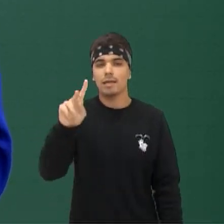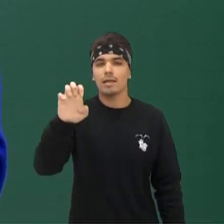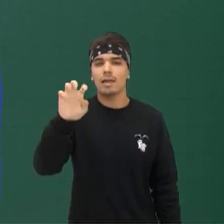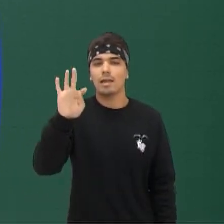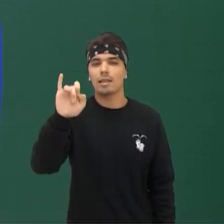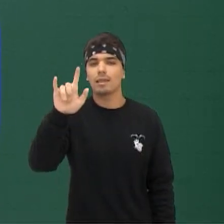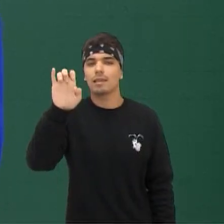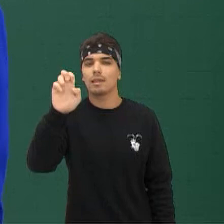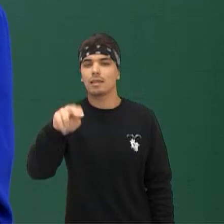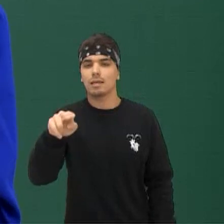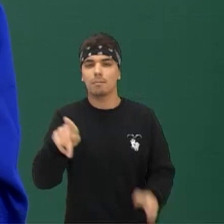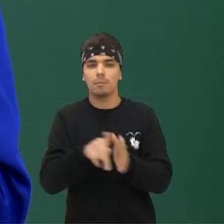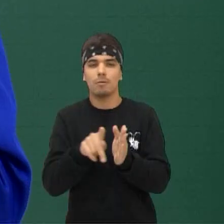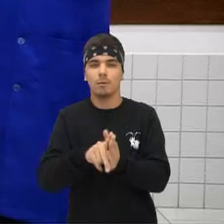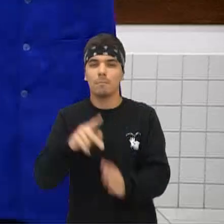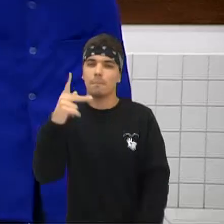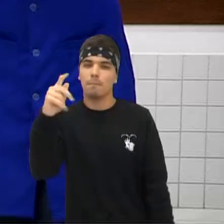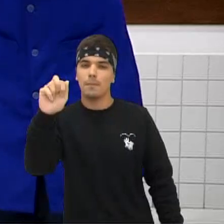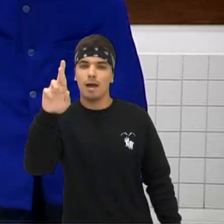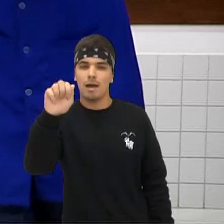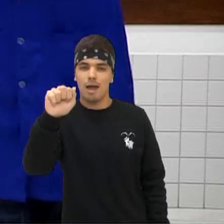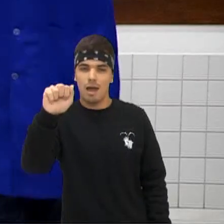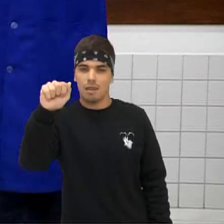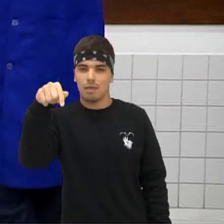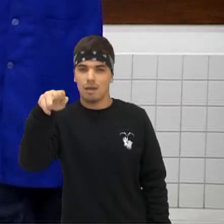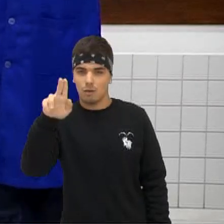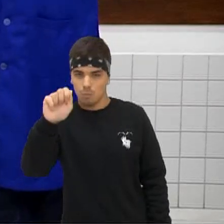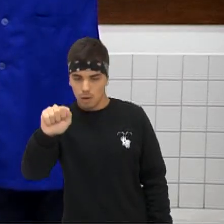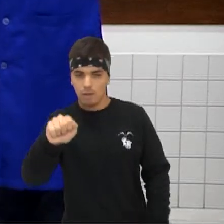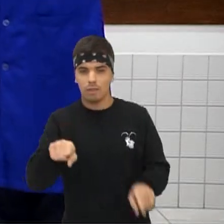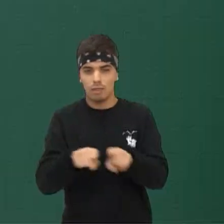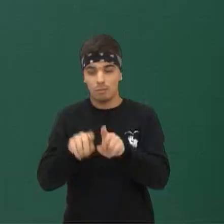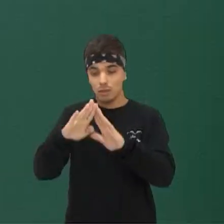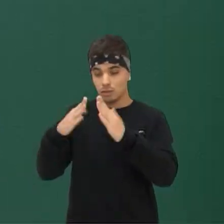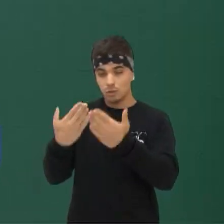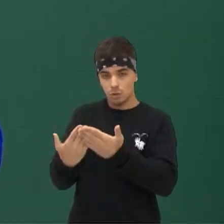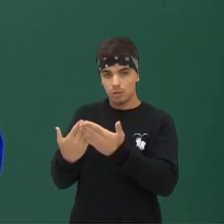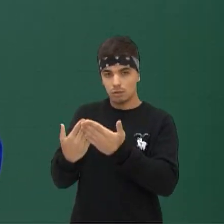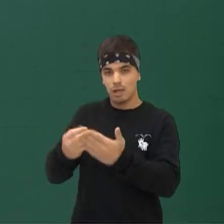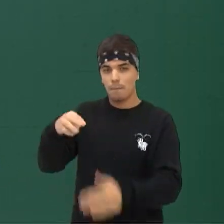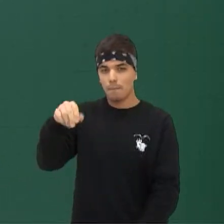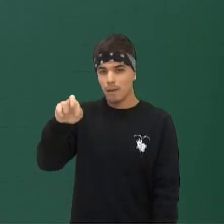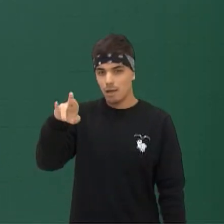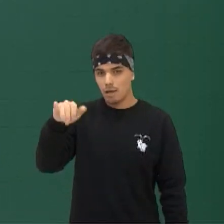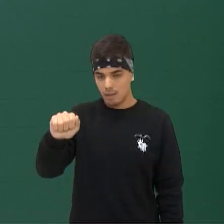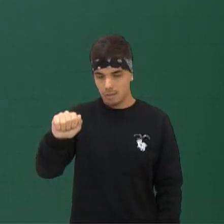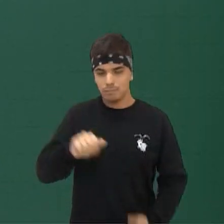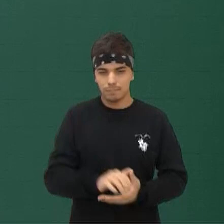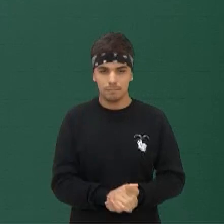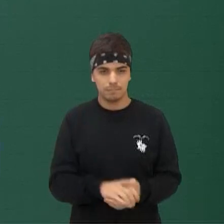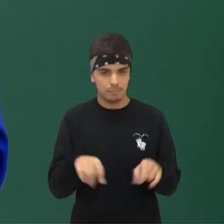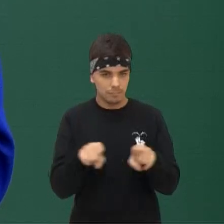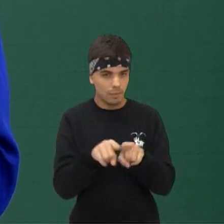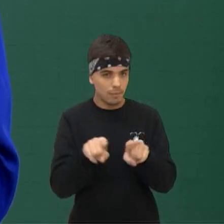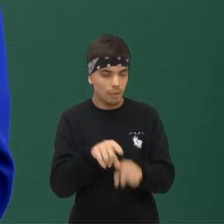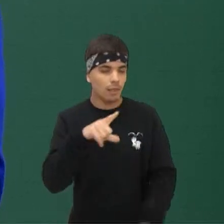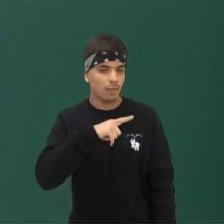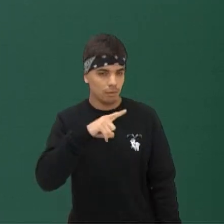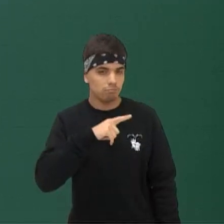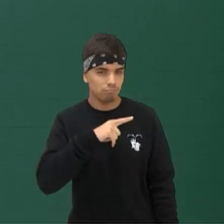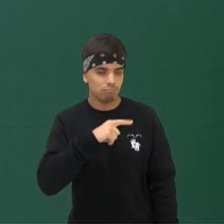de Paranaguá, sua cidade lá, professor Caramba, mano Então, do Colégio Estadual Maria de Lourdes Temos também ali